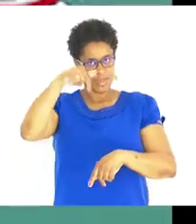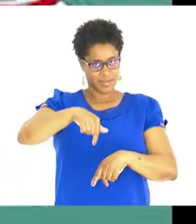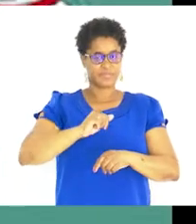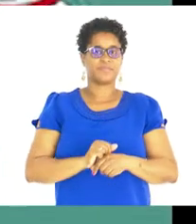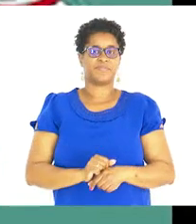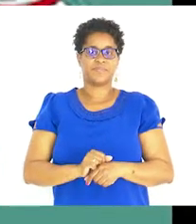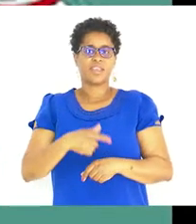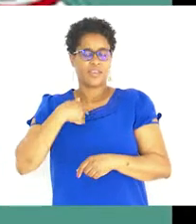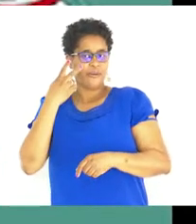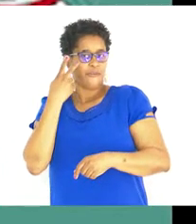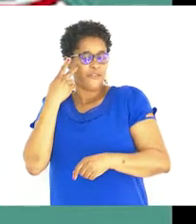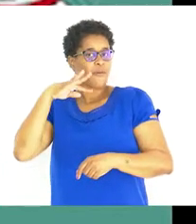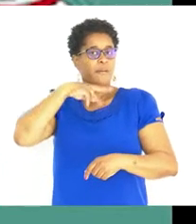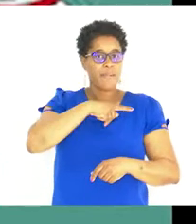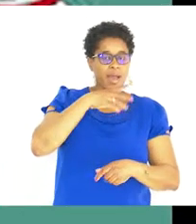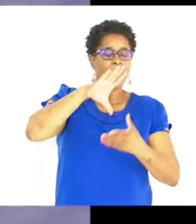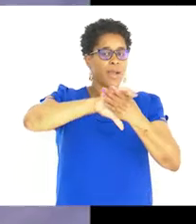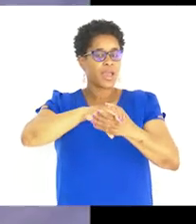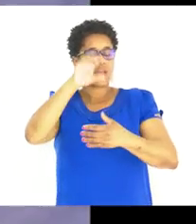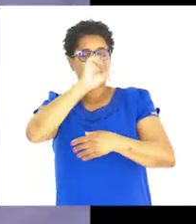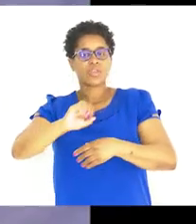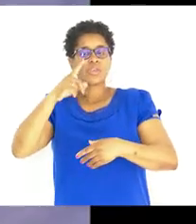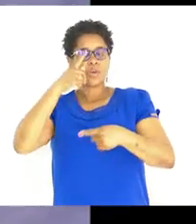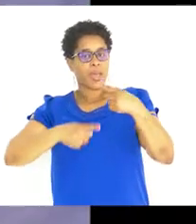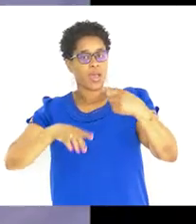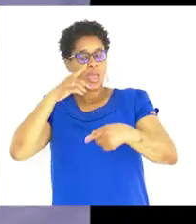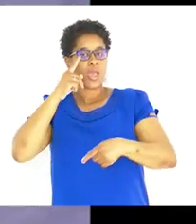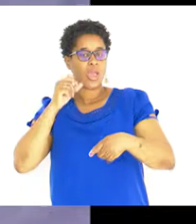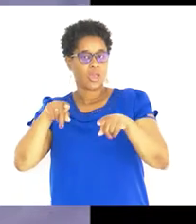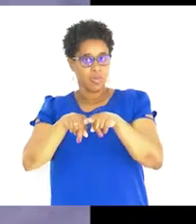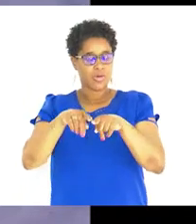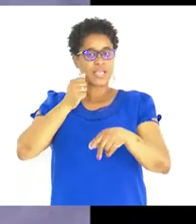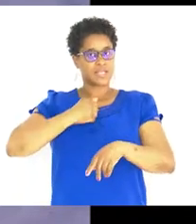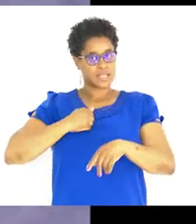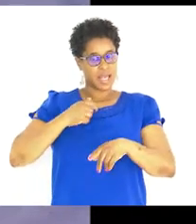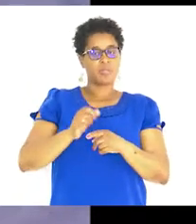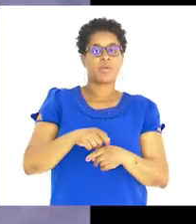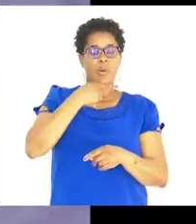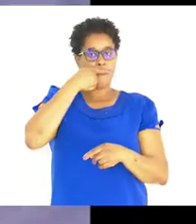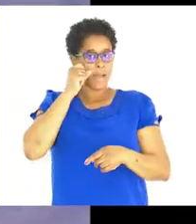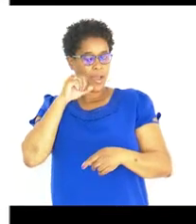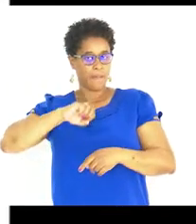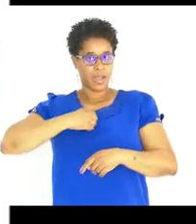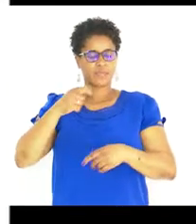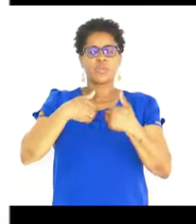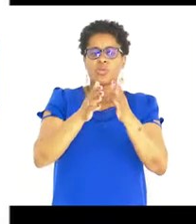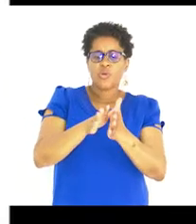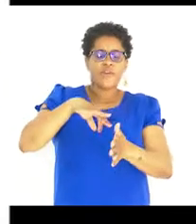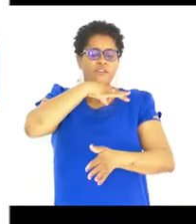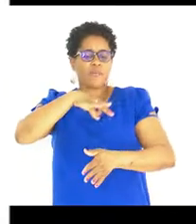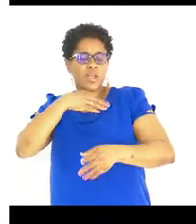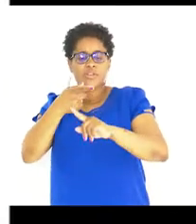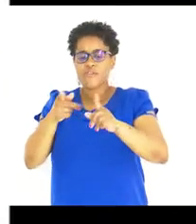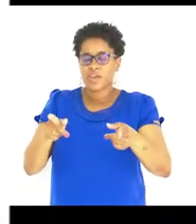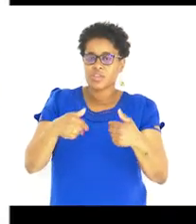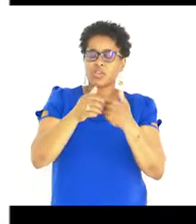Moro com a minha mãe, seu marido e meio irmão E no sábado com o meu pai Tantas famílias tão diferentes